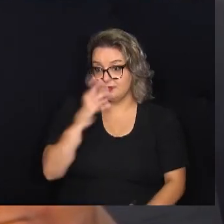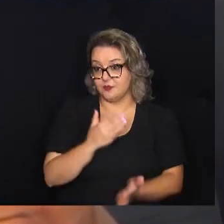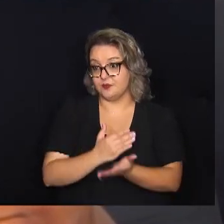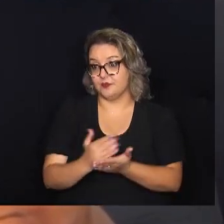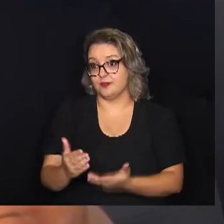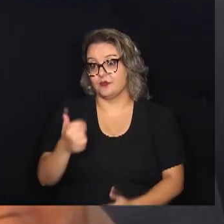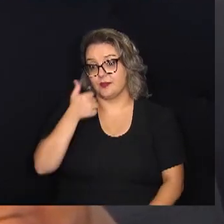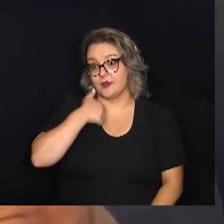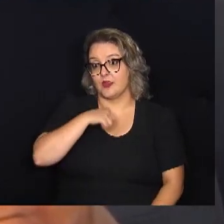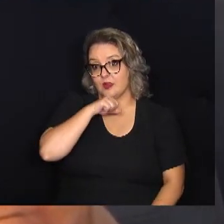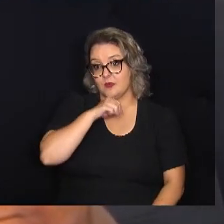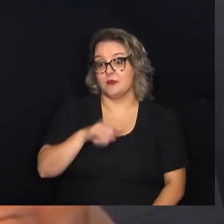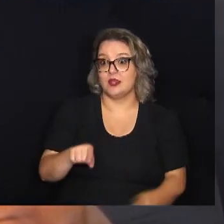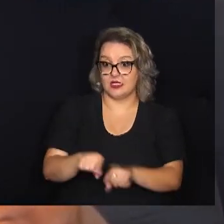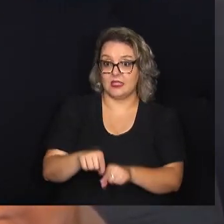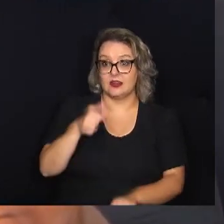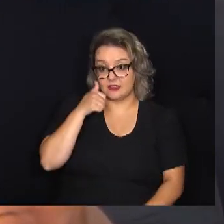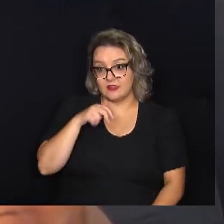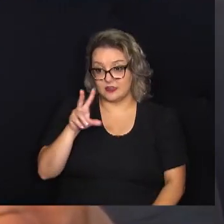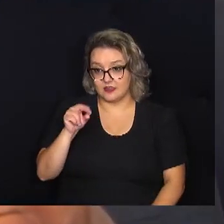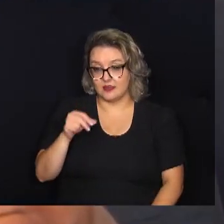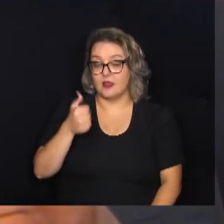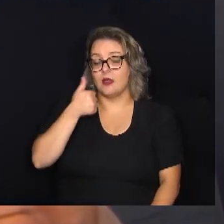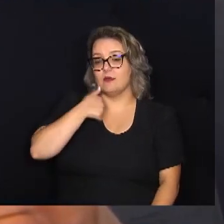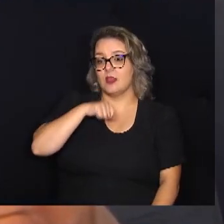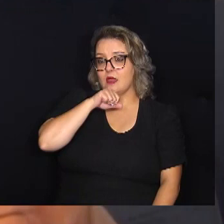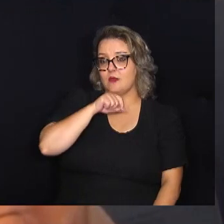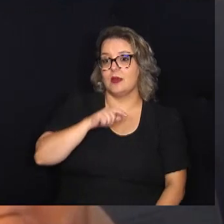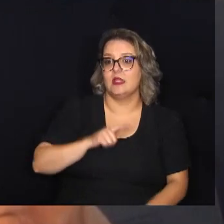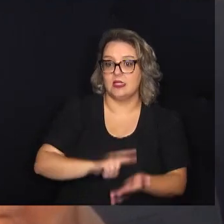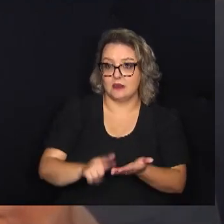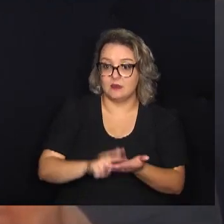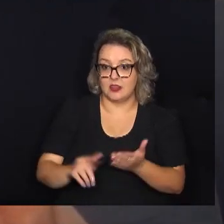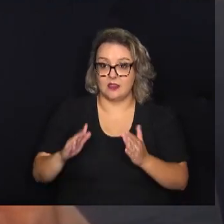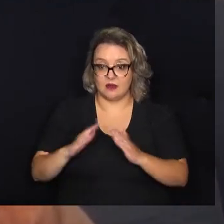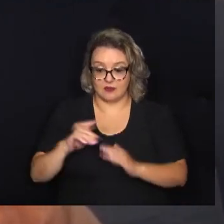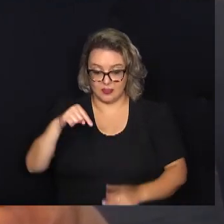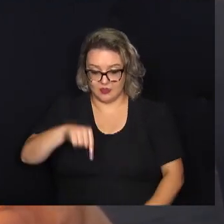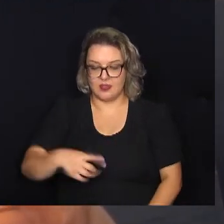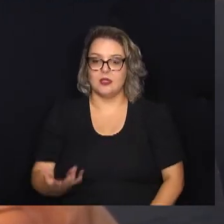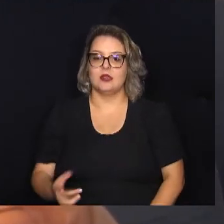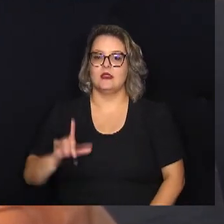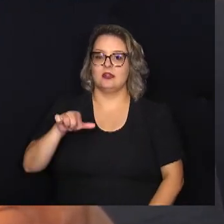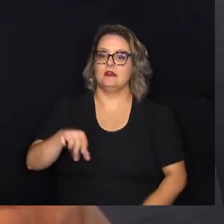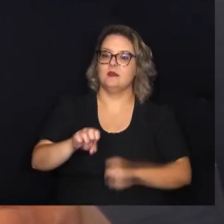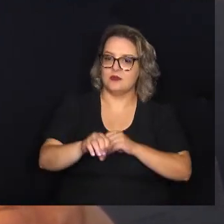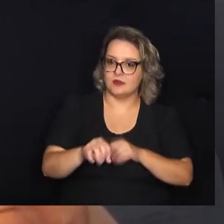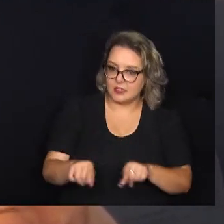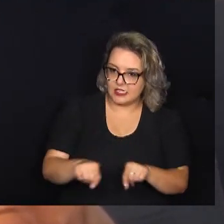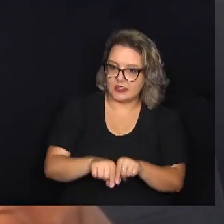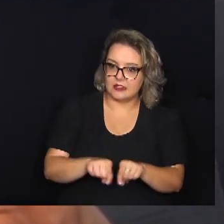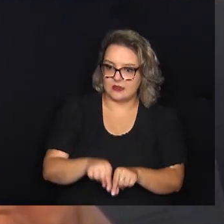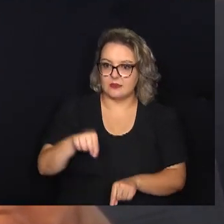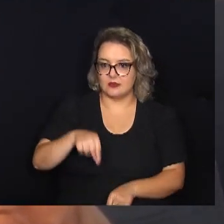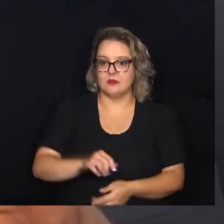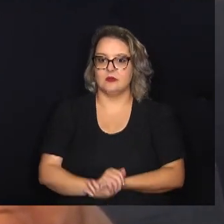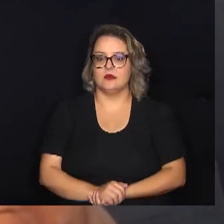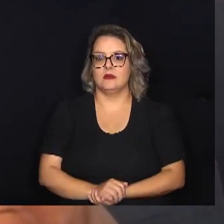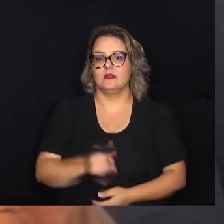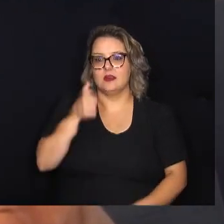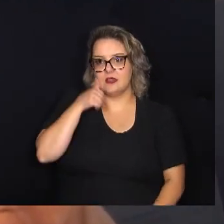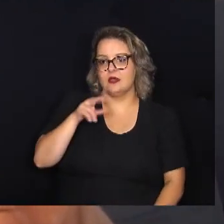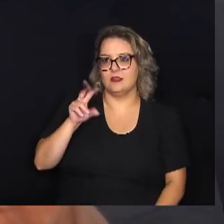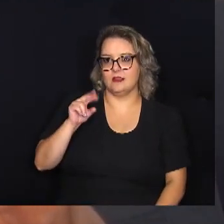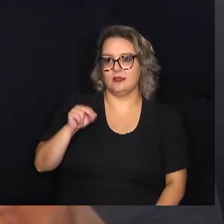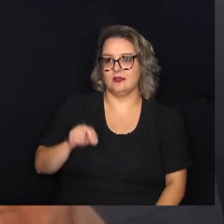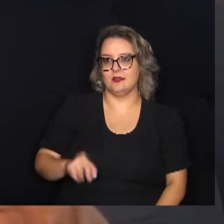minha mãe e com a minha avó. Minha mãe era faxineira aqui, depois ela foi educadora também aqui, nesse lugar. Minha avó vinha na